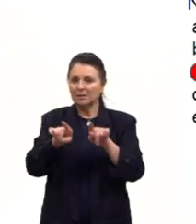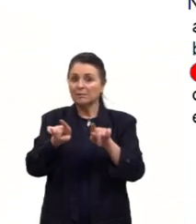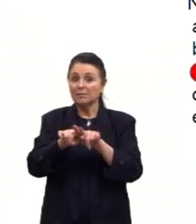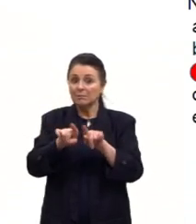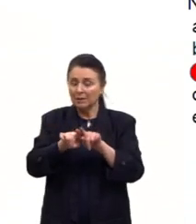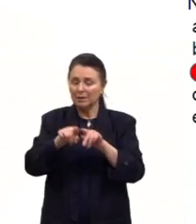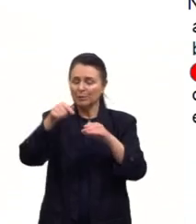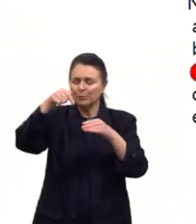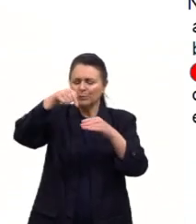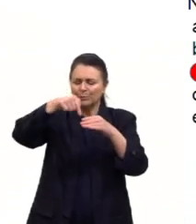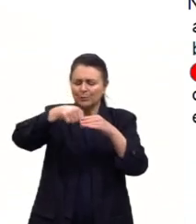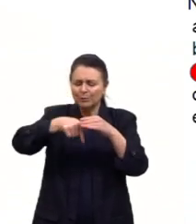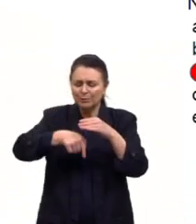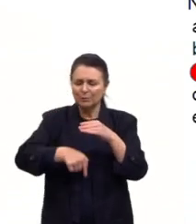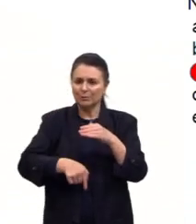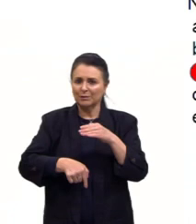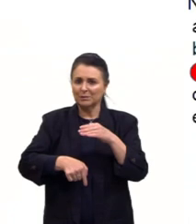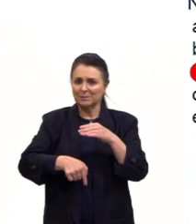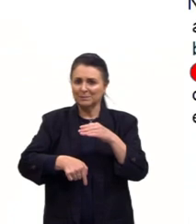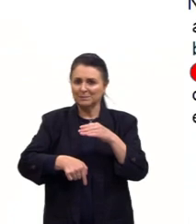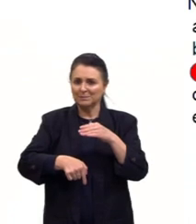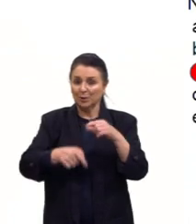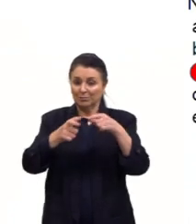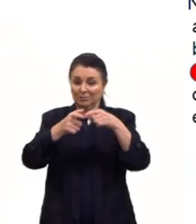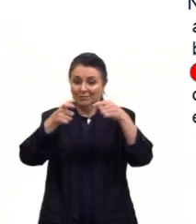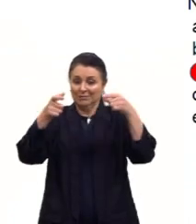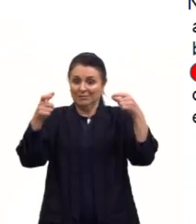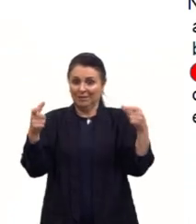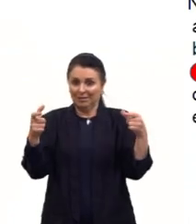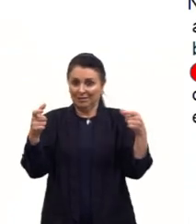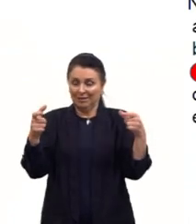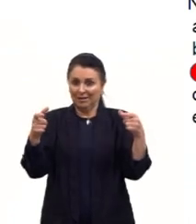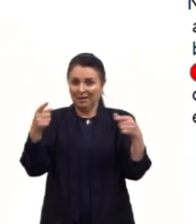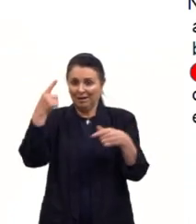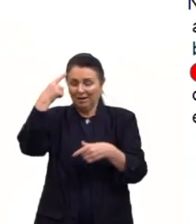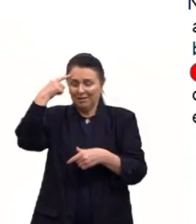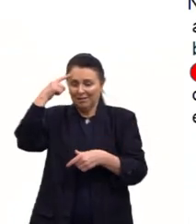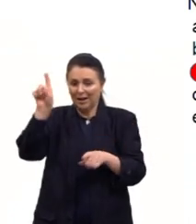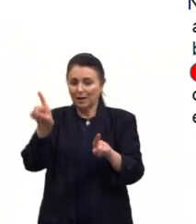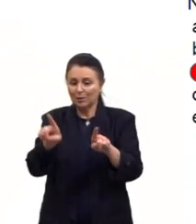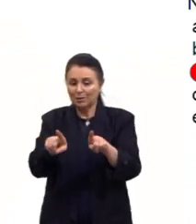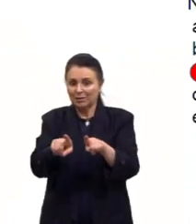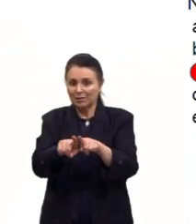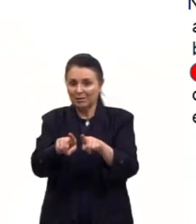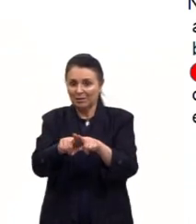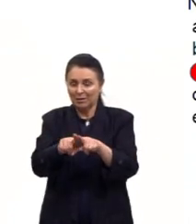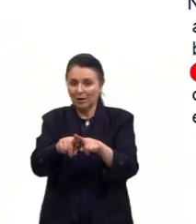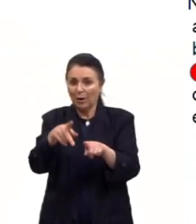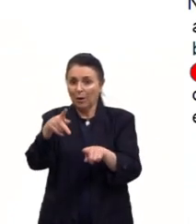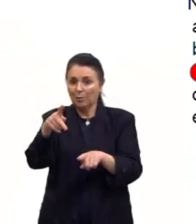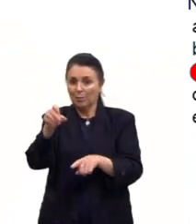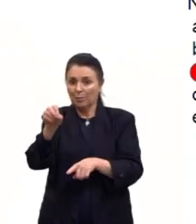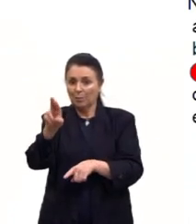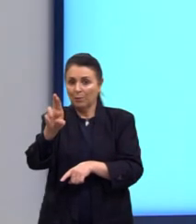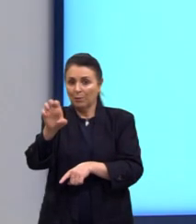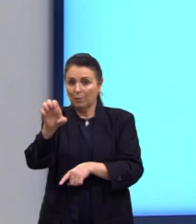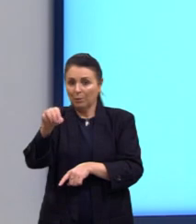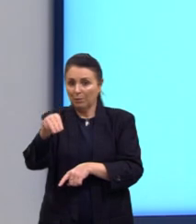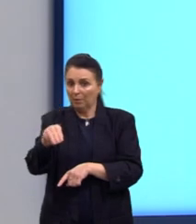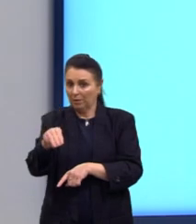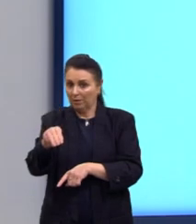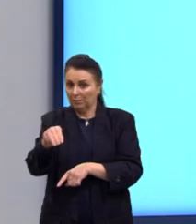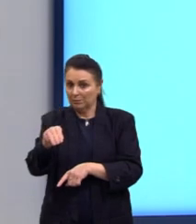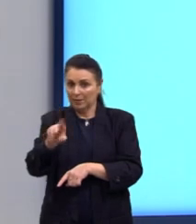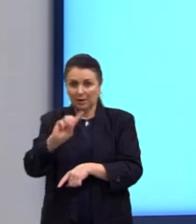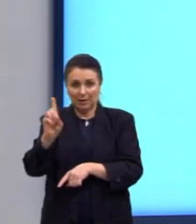intensas. A ideia do também. Vocês podem ver aqui, ó, que o porém, ele não é uma ideia de